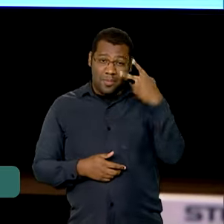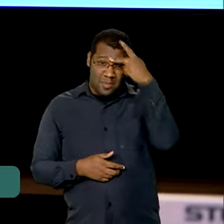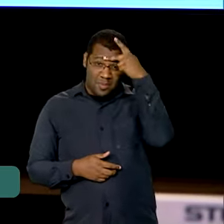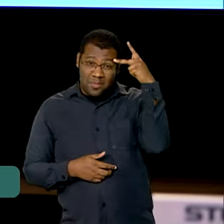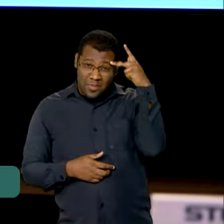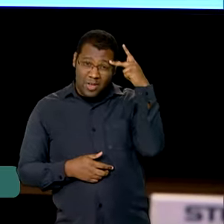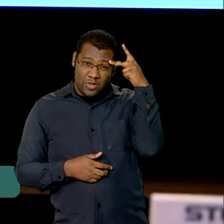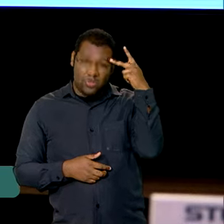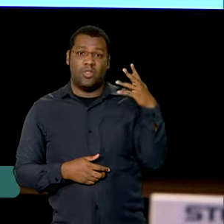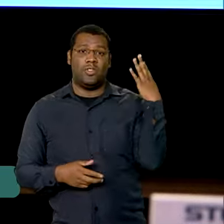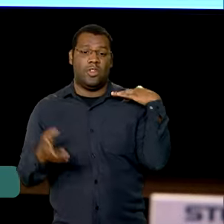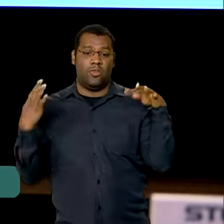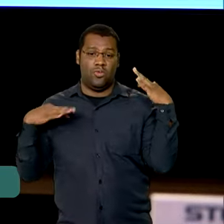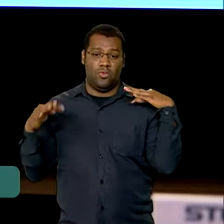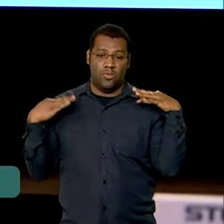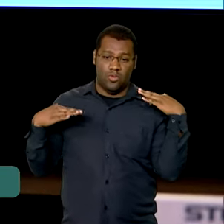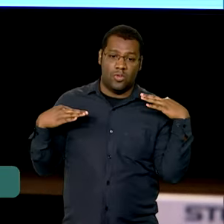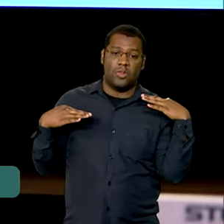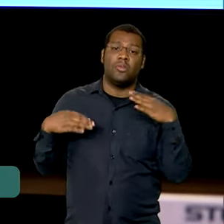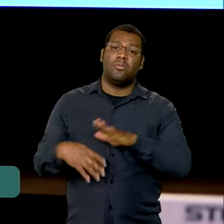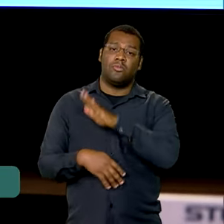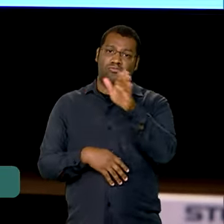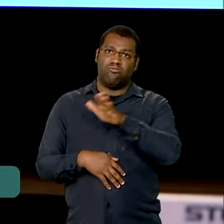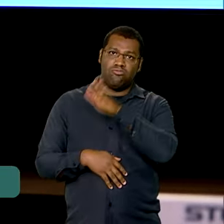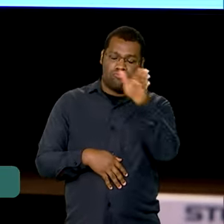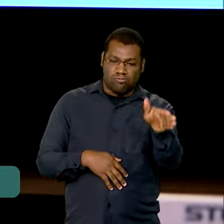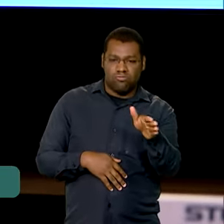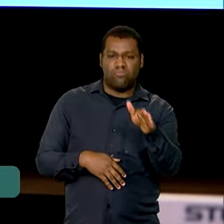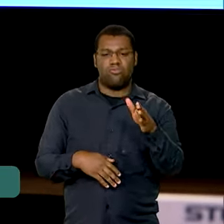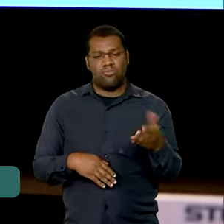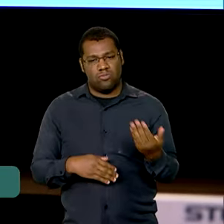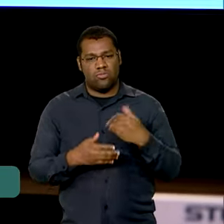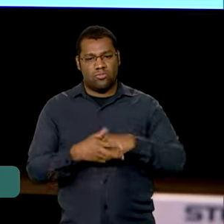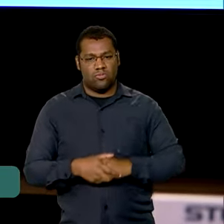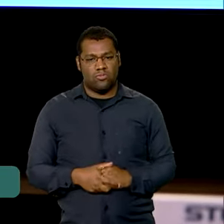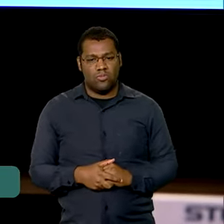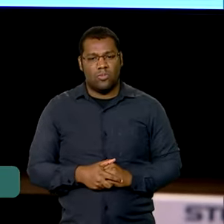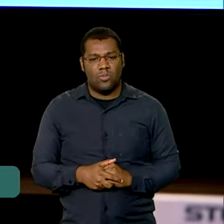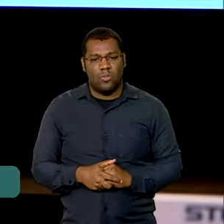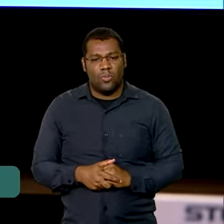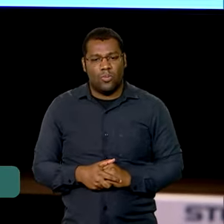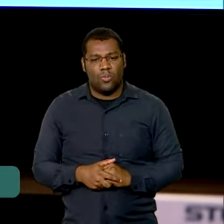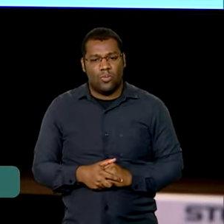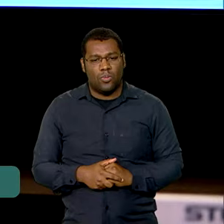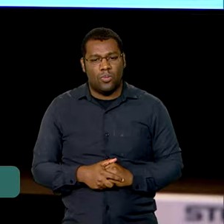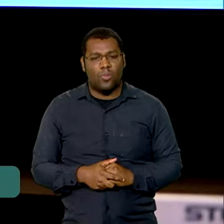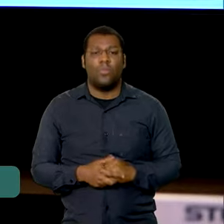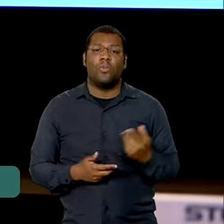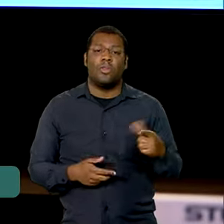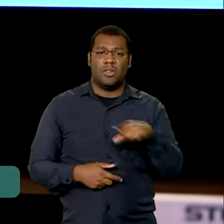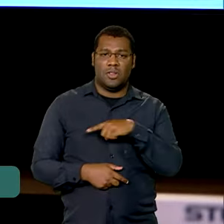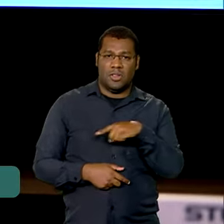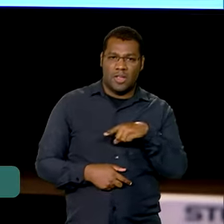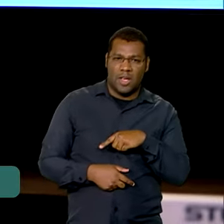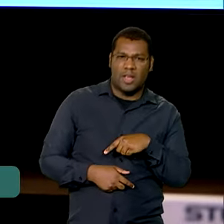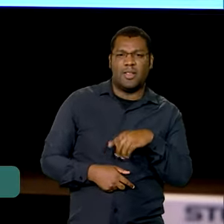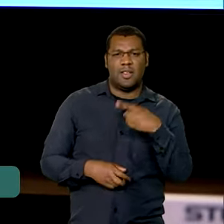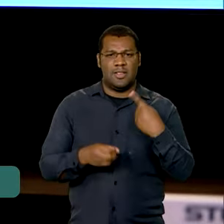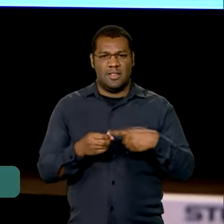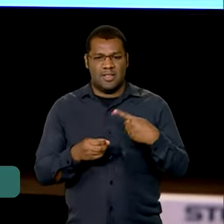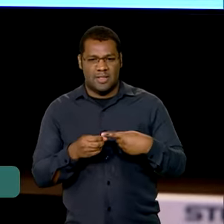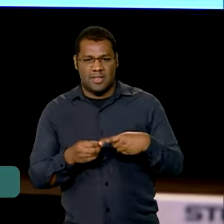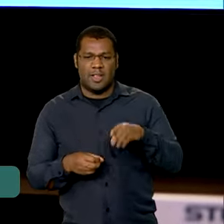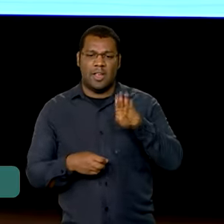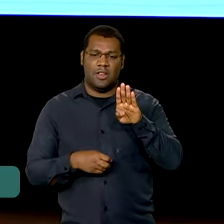direcionados às principais instâncias do Rio Grande do Sul. E as principais instâncias turísticas do Rio Grande do Sul são ali na Serra Gaúcha, Bento Gonçalves,